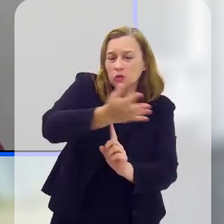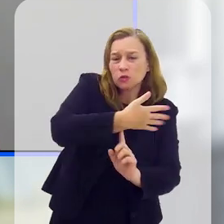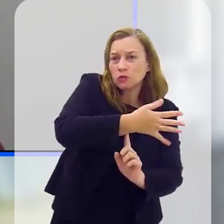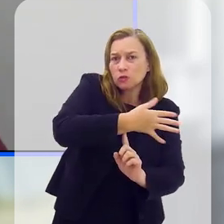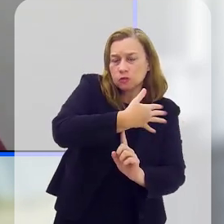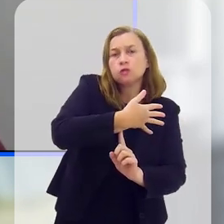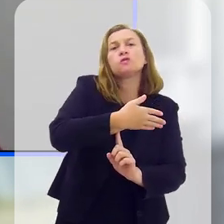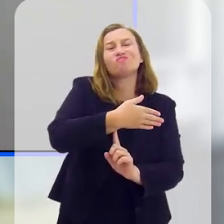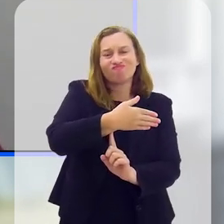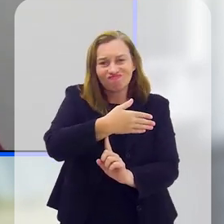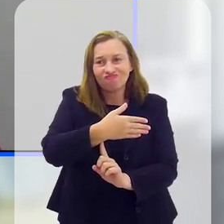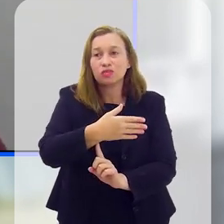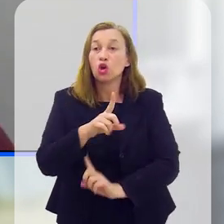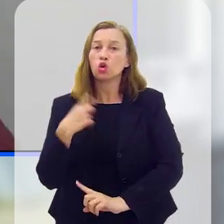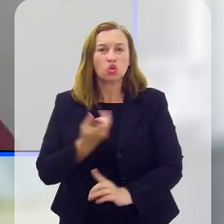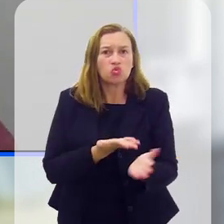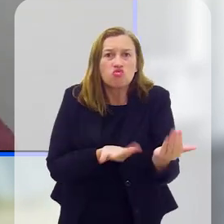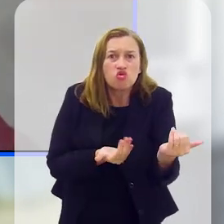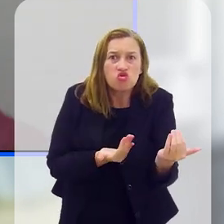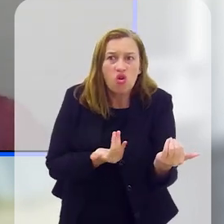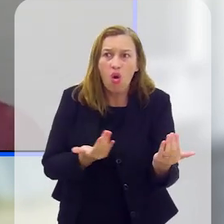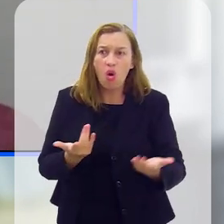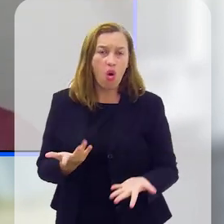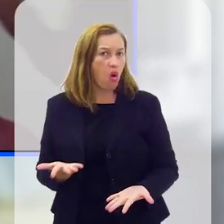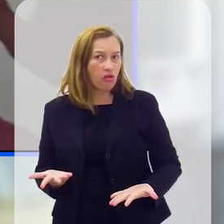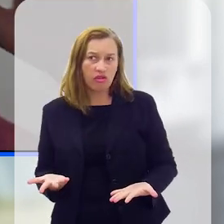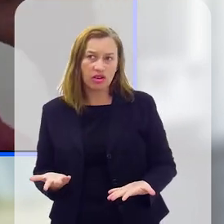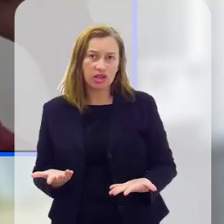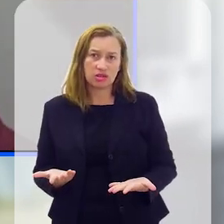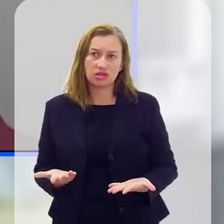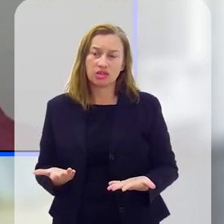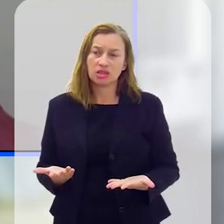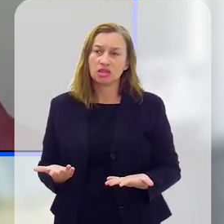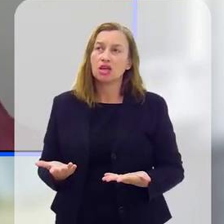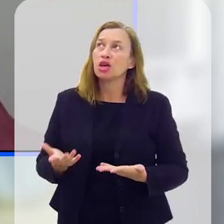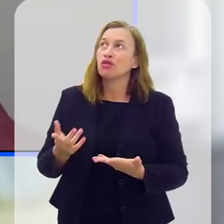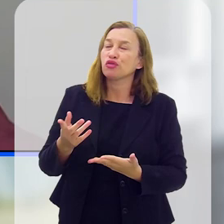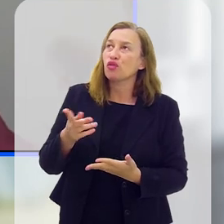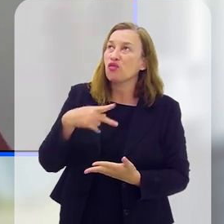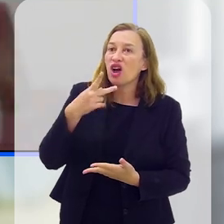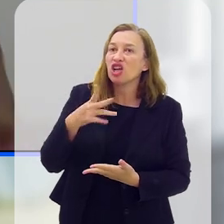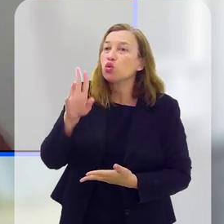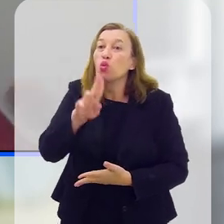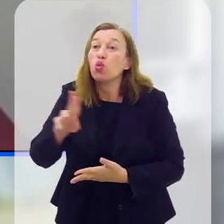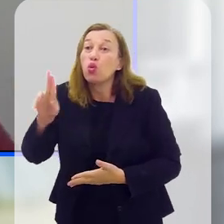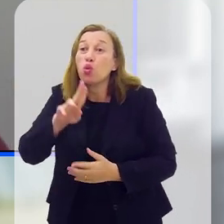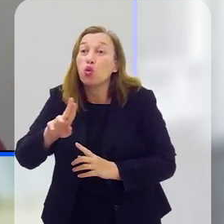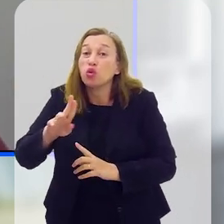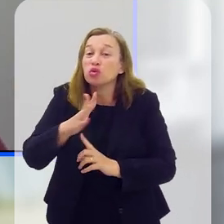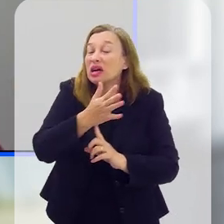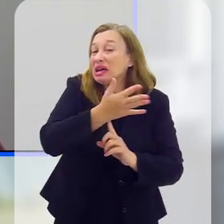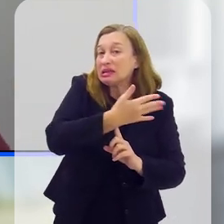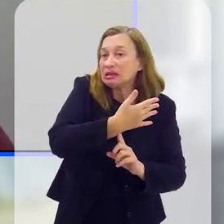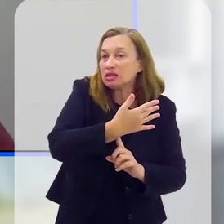O uso excessivo e indevido de tecnologia, os nossos jovens que vivem imersos. Eu não estou falando do uso da tecnologia, estou falando do uso